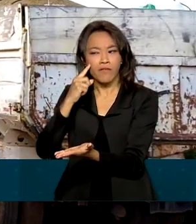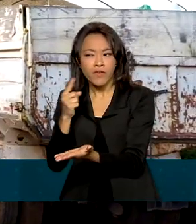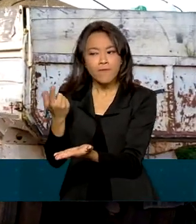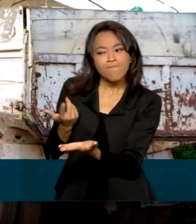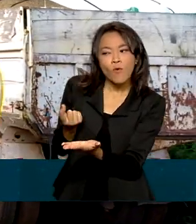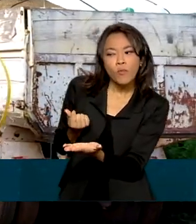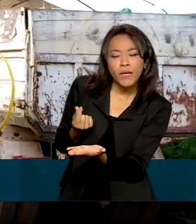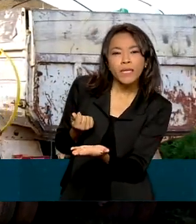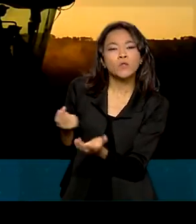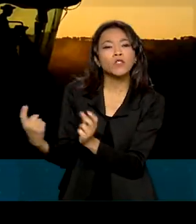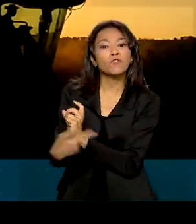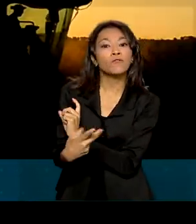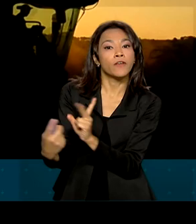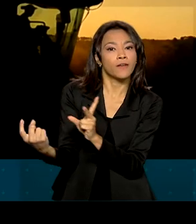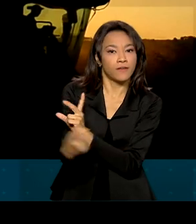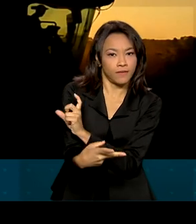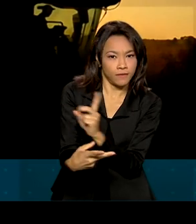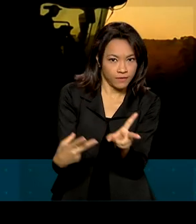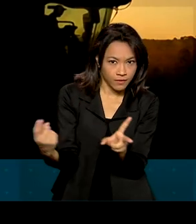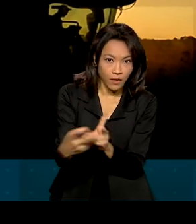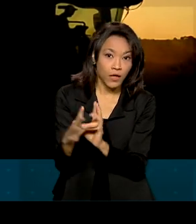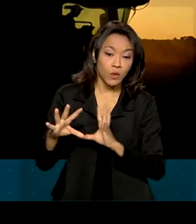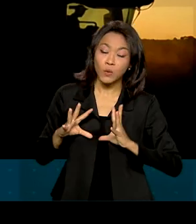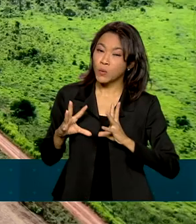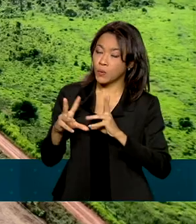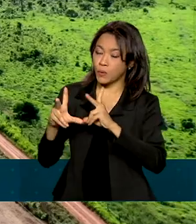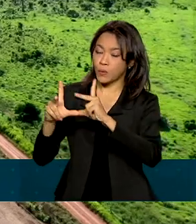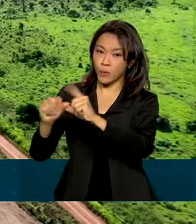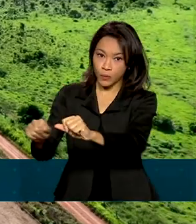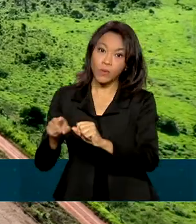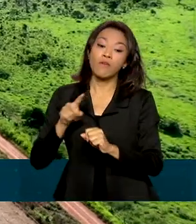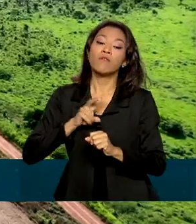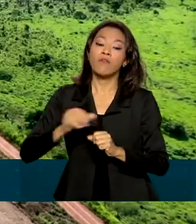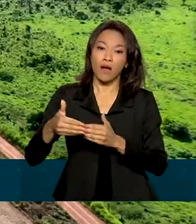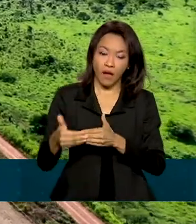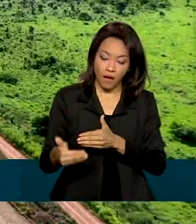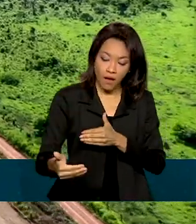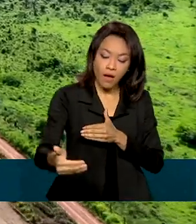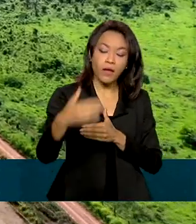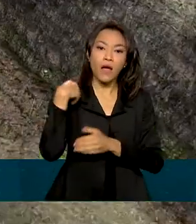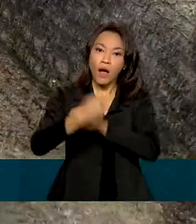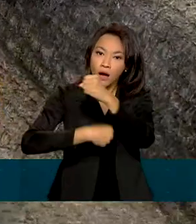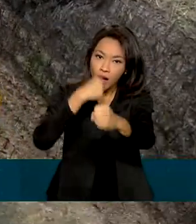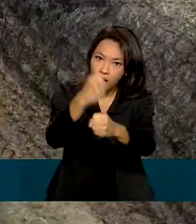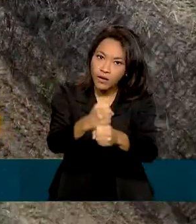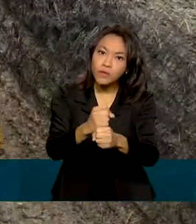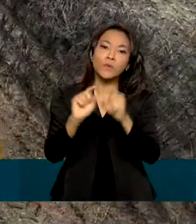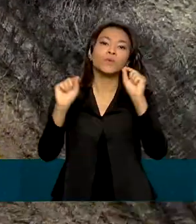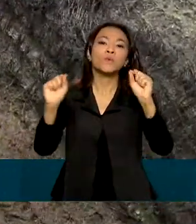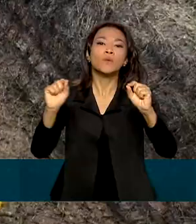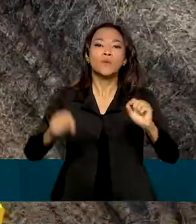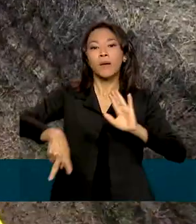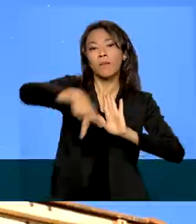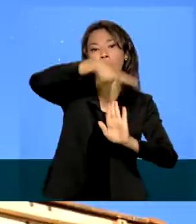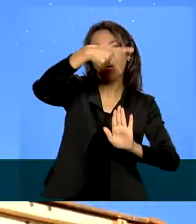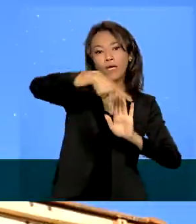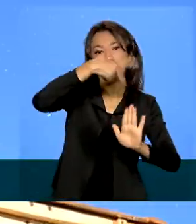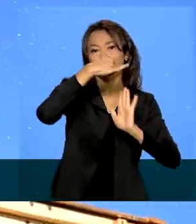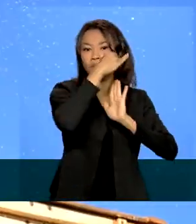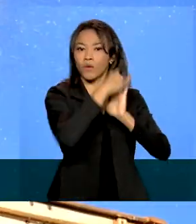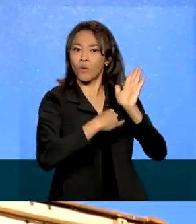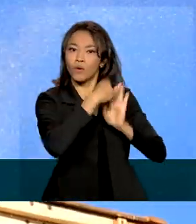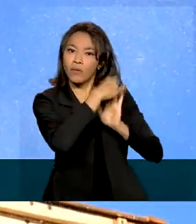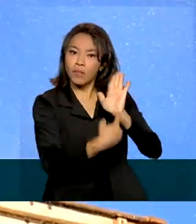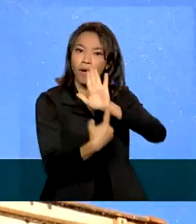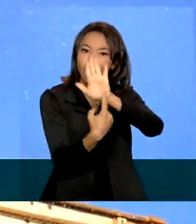o preço de venda. Todas essas operações serão estabelecidas anualmente por meio de portaria até o